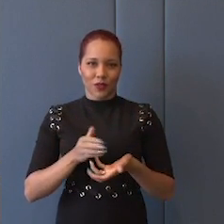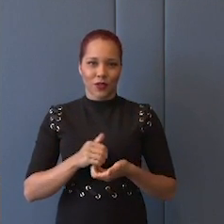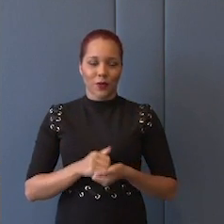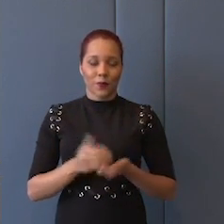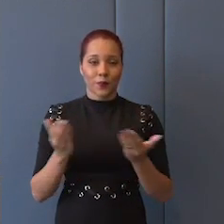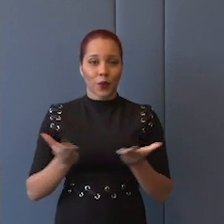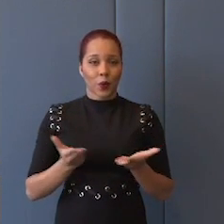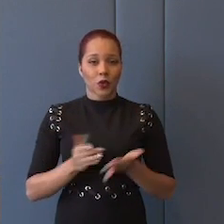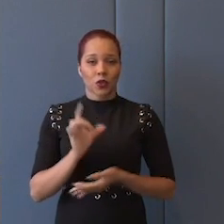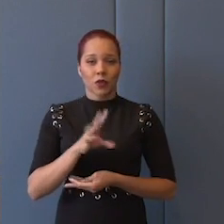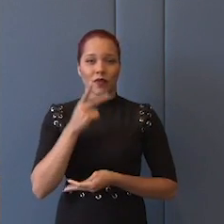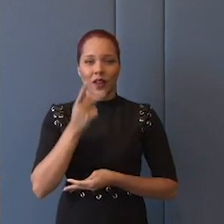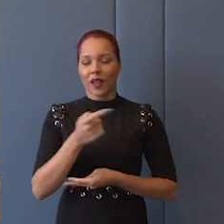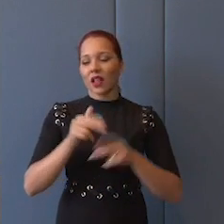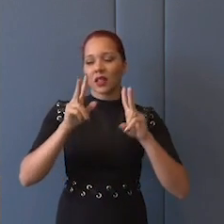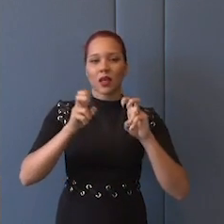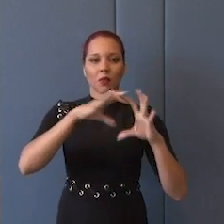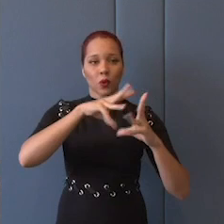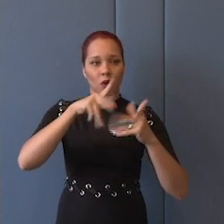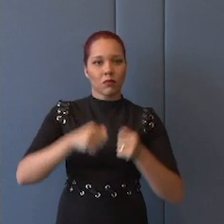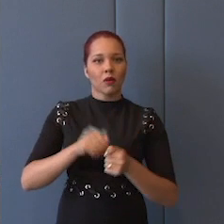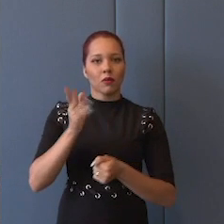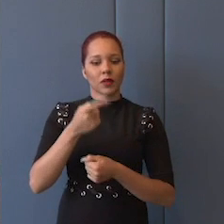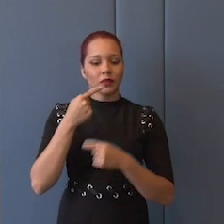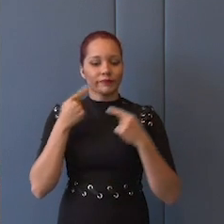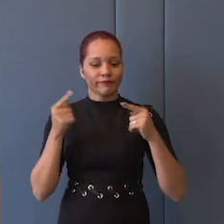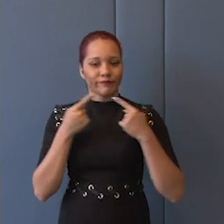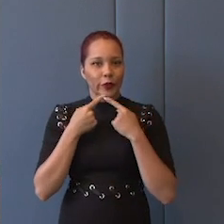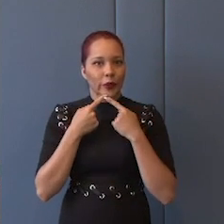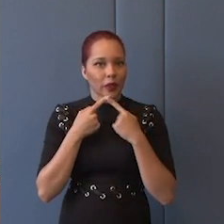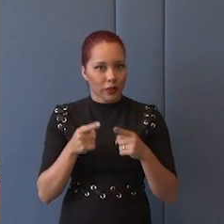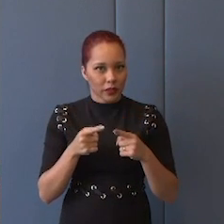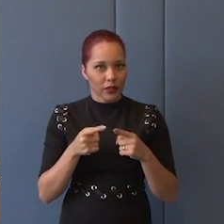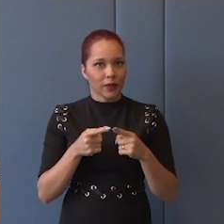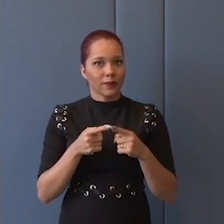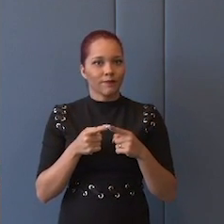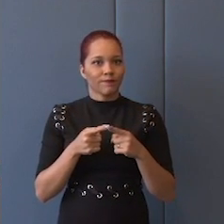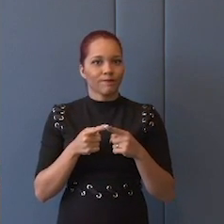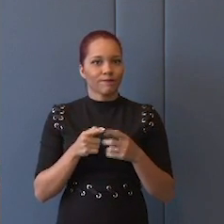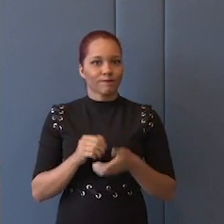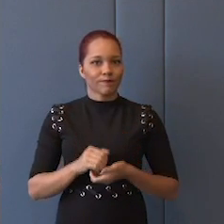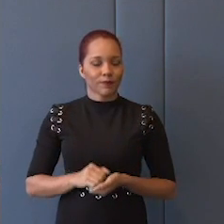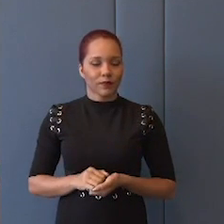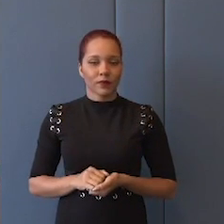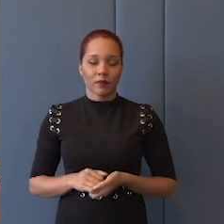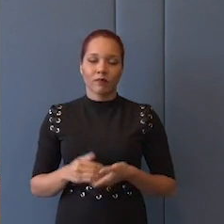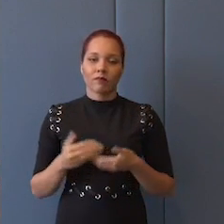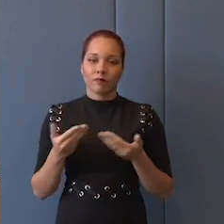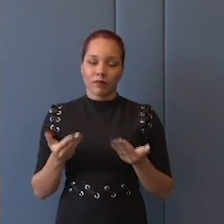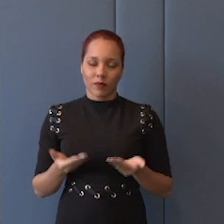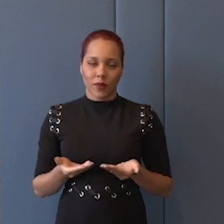Hoje em dia, basta dizer que um tema é global e você começa a contestar a soberania dos países, a soberania das nações. Então,